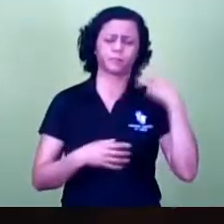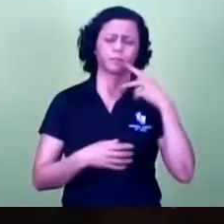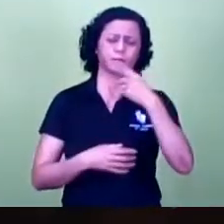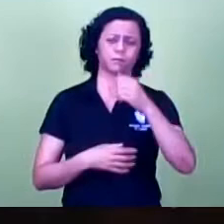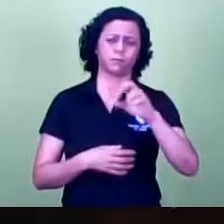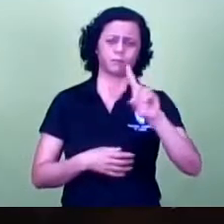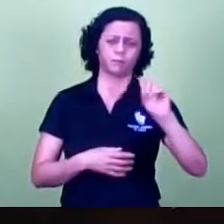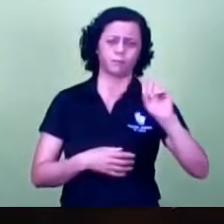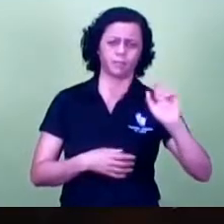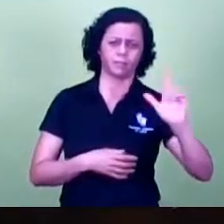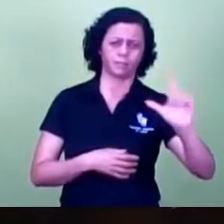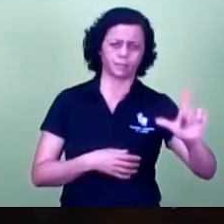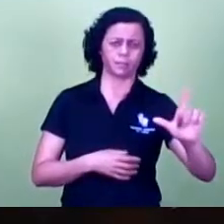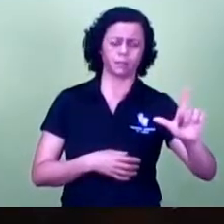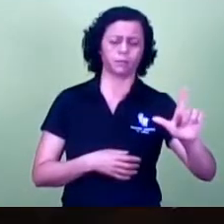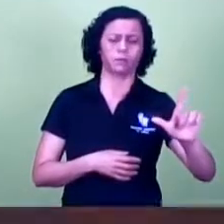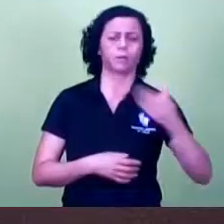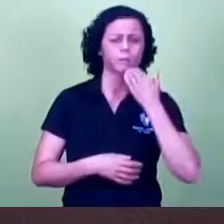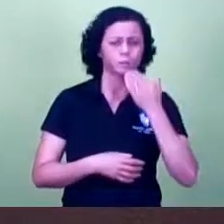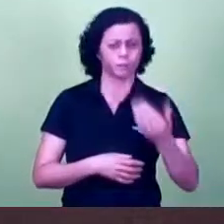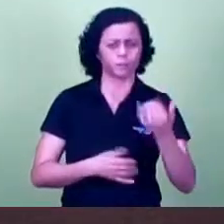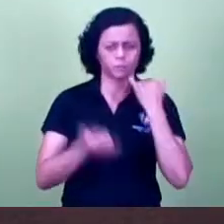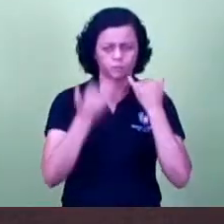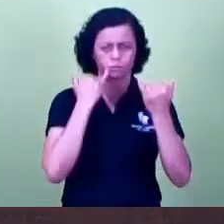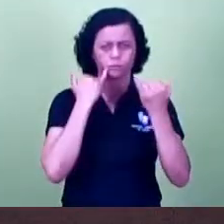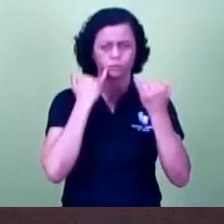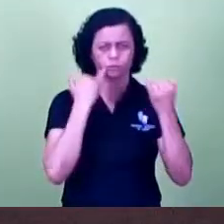pelo pedido de informação.